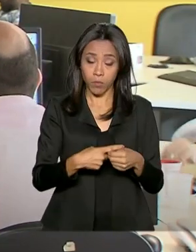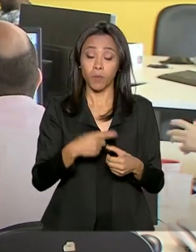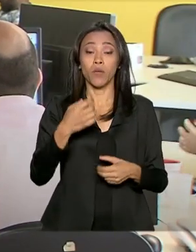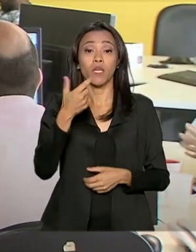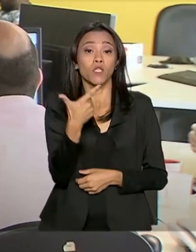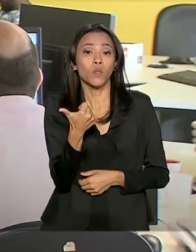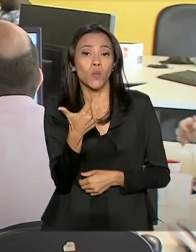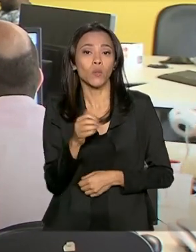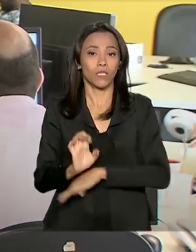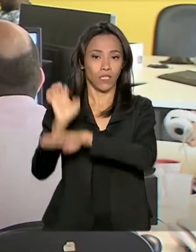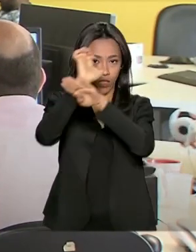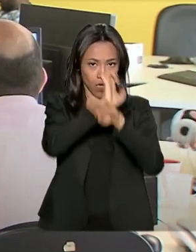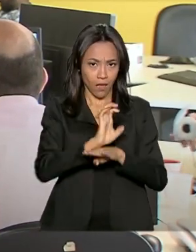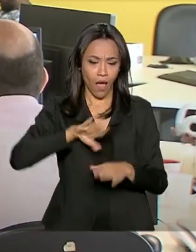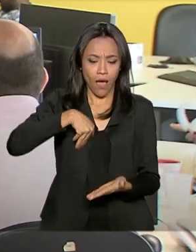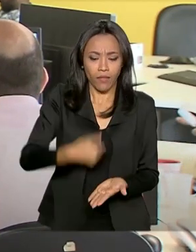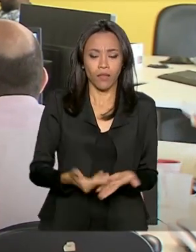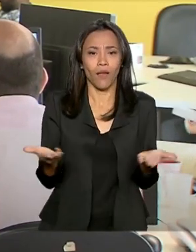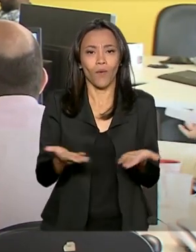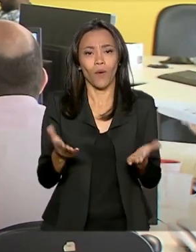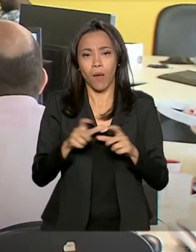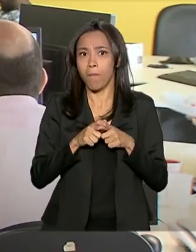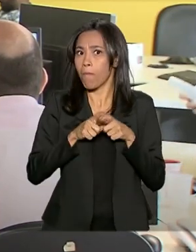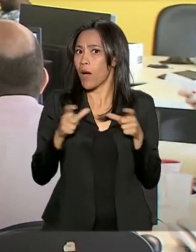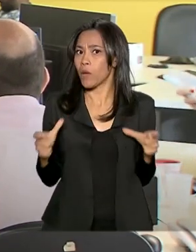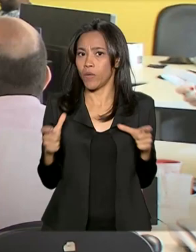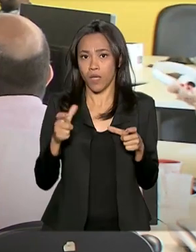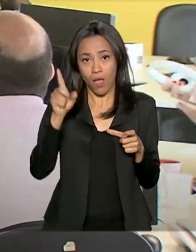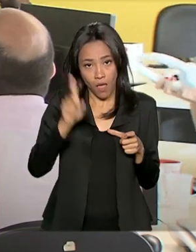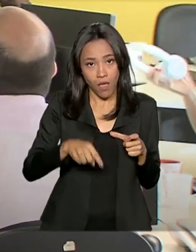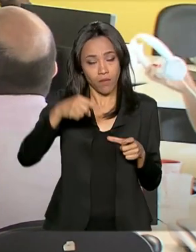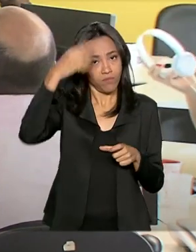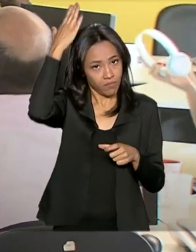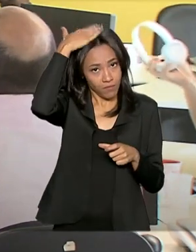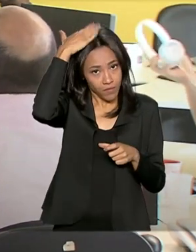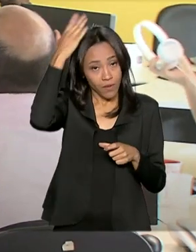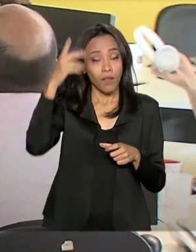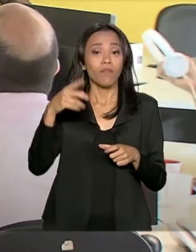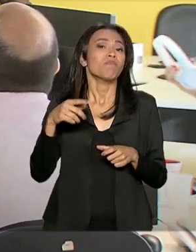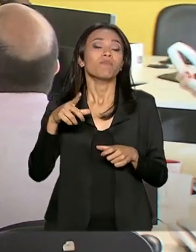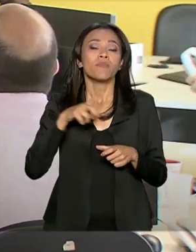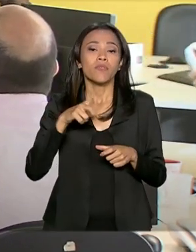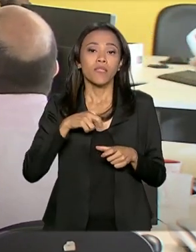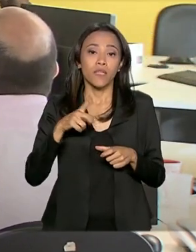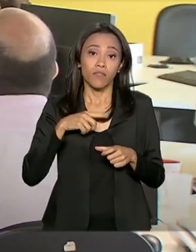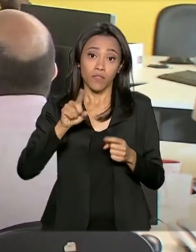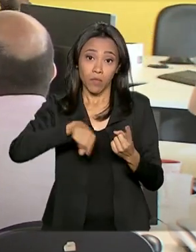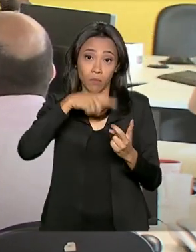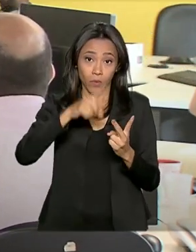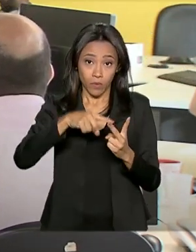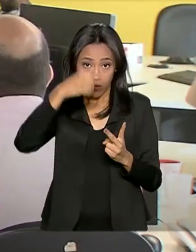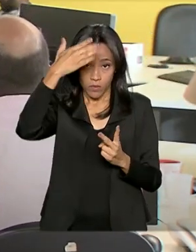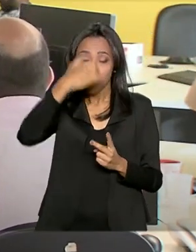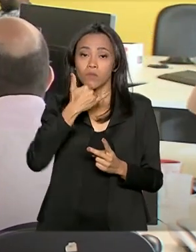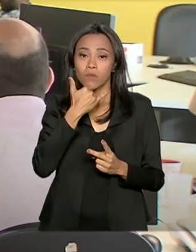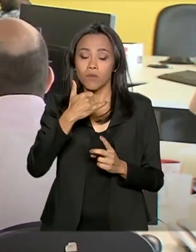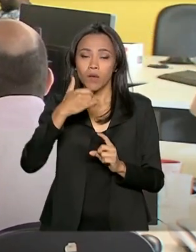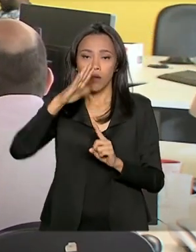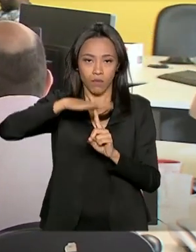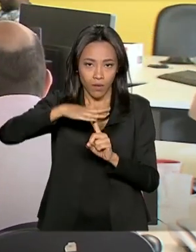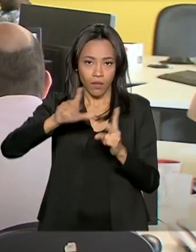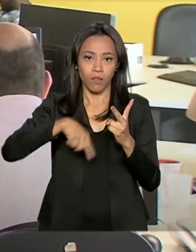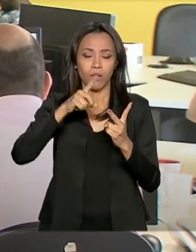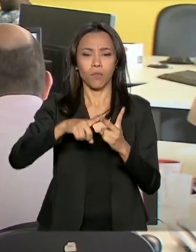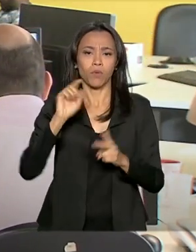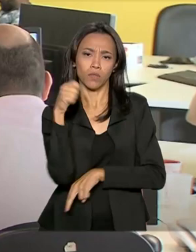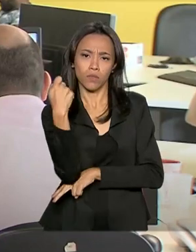agora, o maior número de inscrições se deu no Paraná, com 47 unidades de saúde, seguido pelo Mato Grosso do Sul, com 33 unidades,